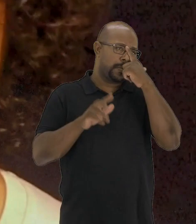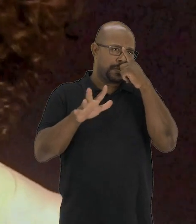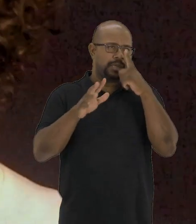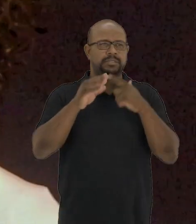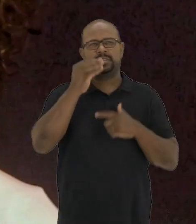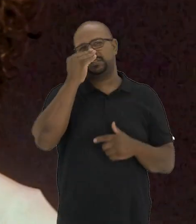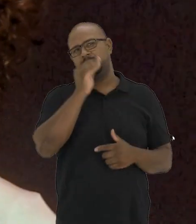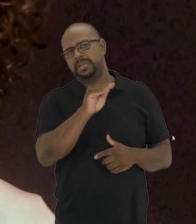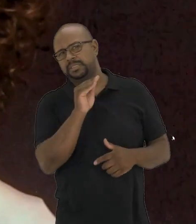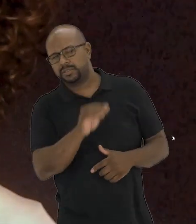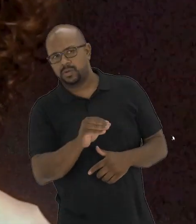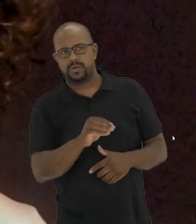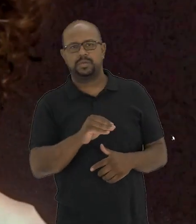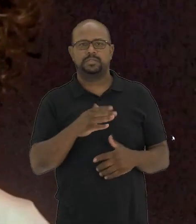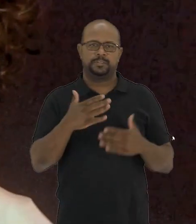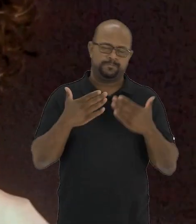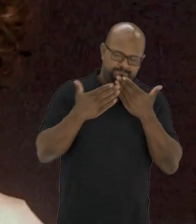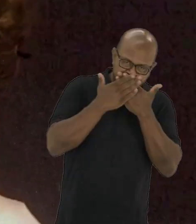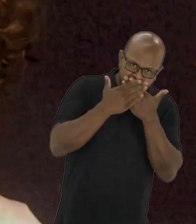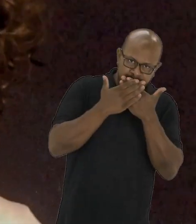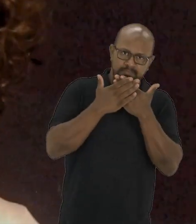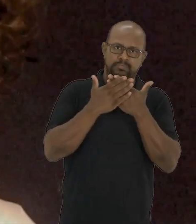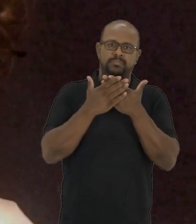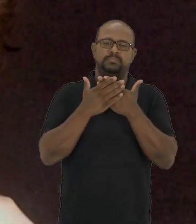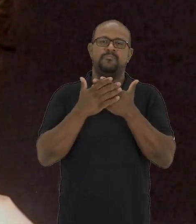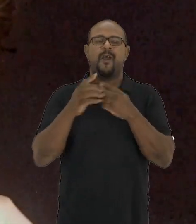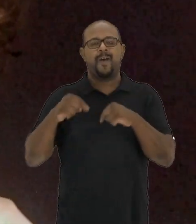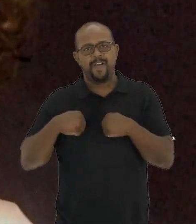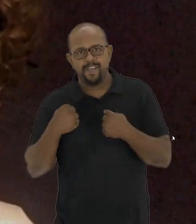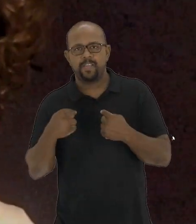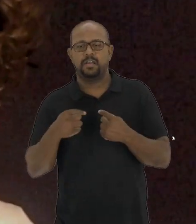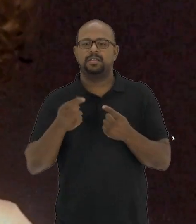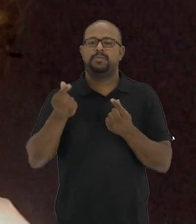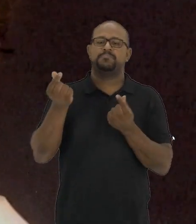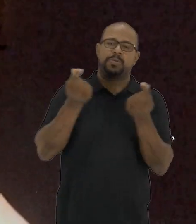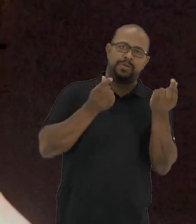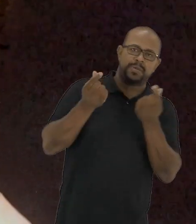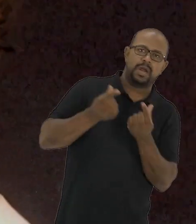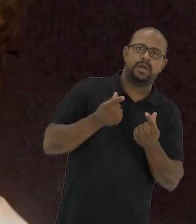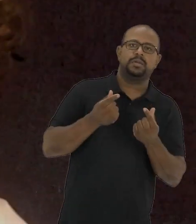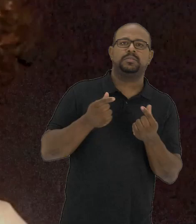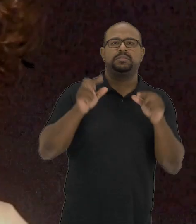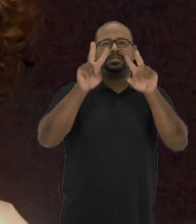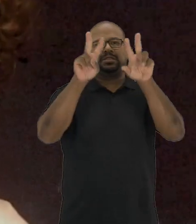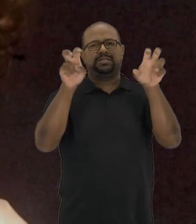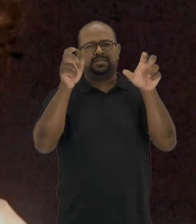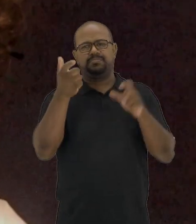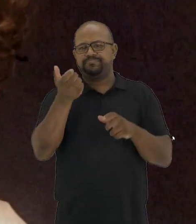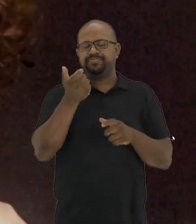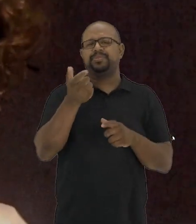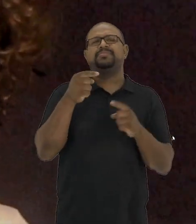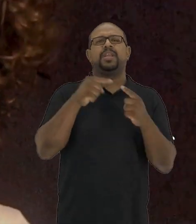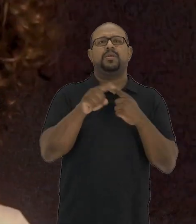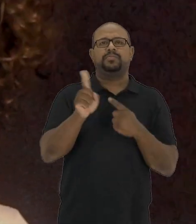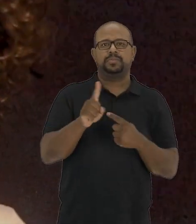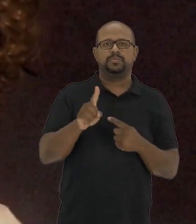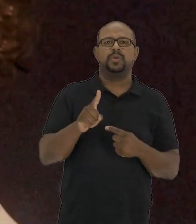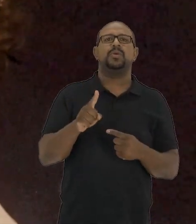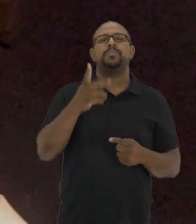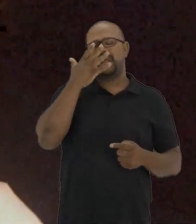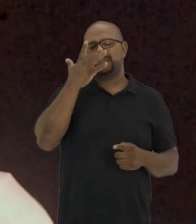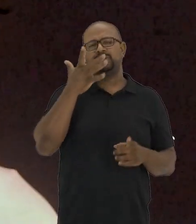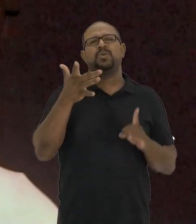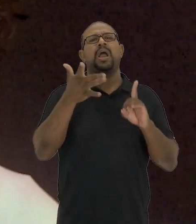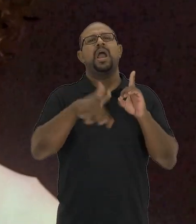que eu. As discriminações, as censuras, as perseguições, os xingamentos, as nomenclaturas não